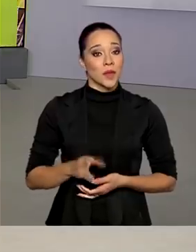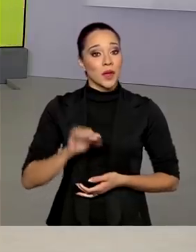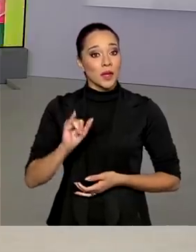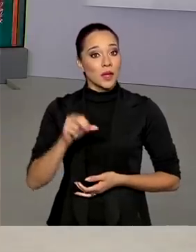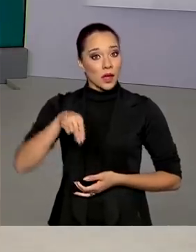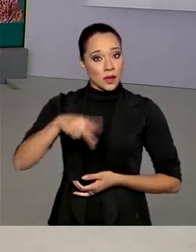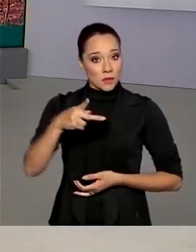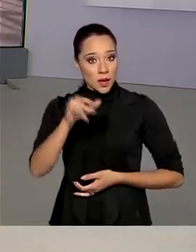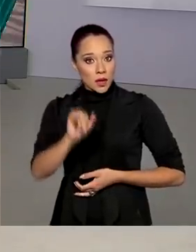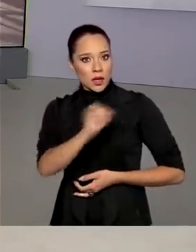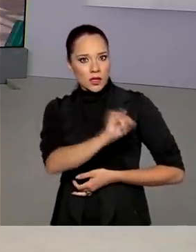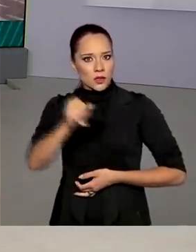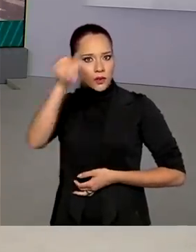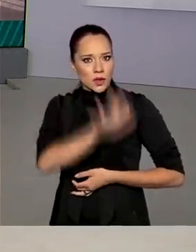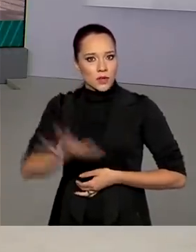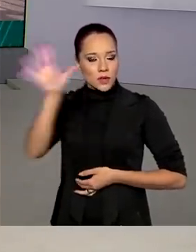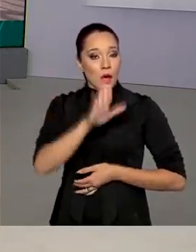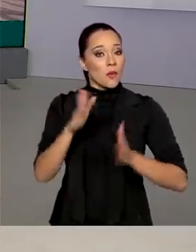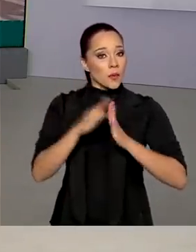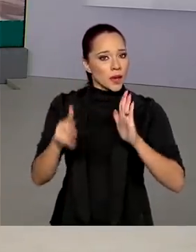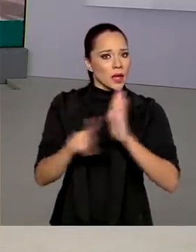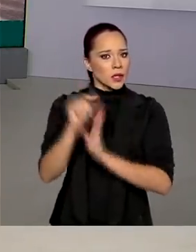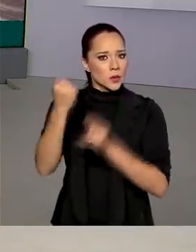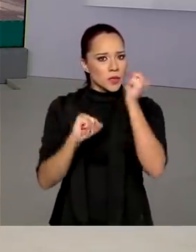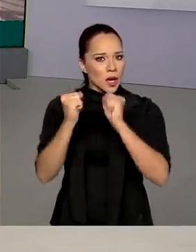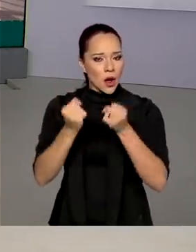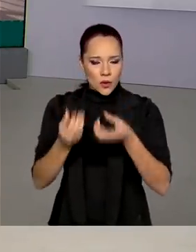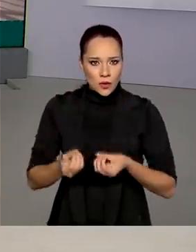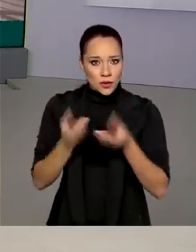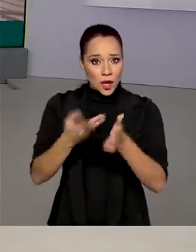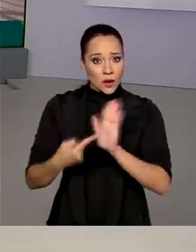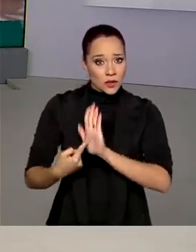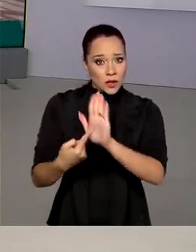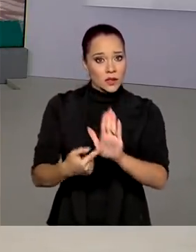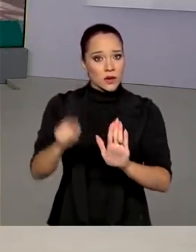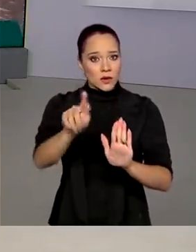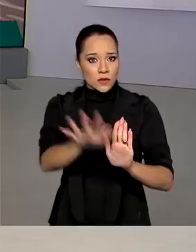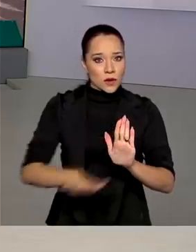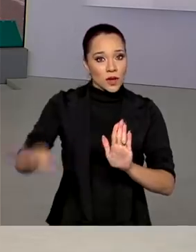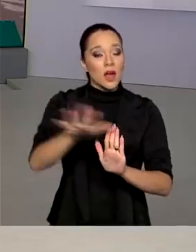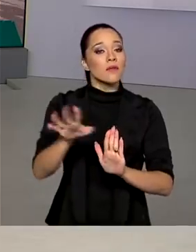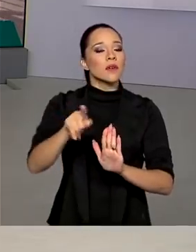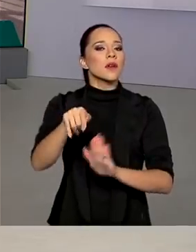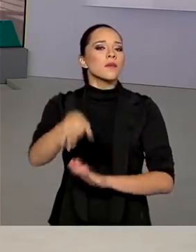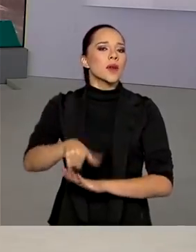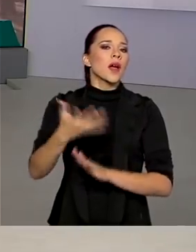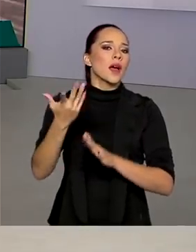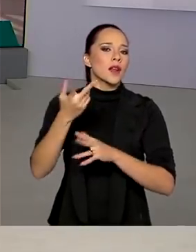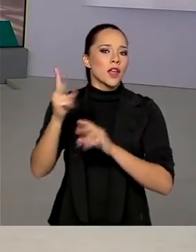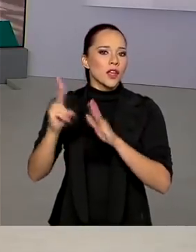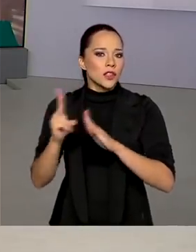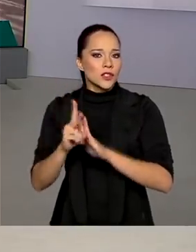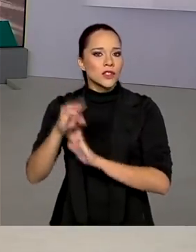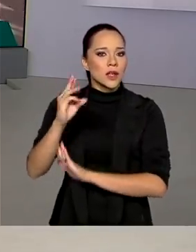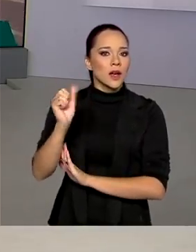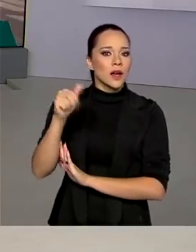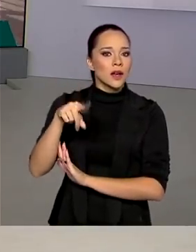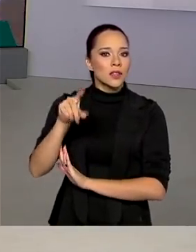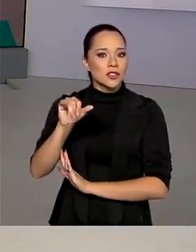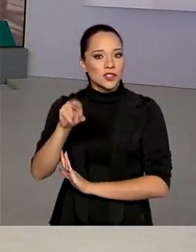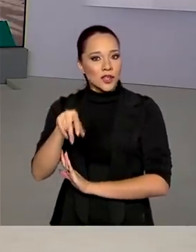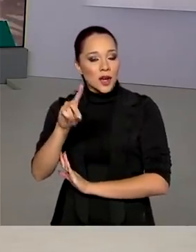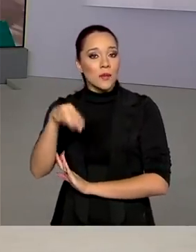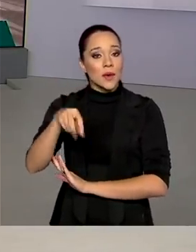INPI, o Instituto Nacional de Propriedade Industrial, concedeu indicação geográfica para a terra indígena Andirá Marau pela